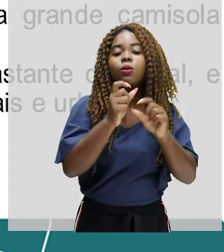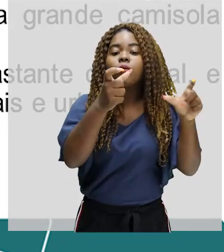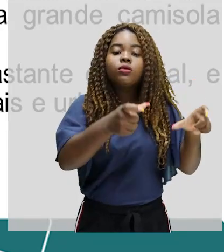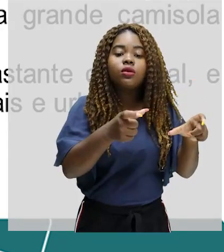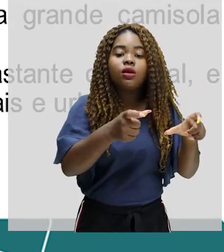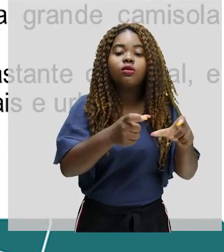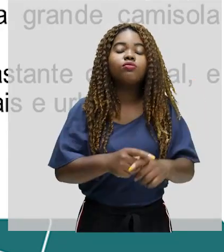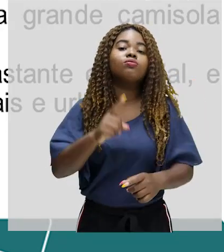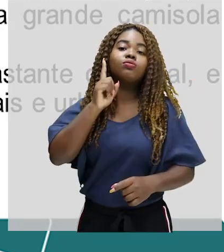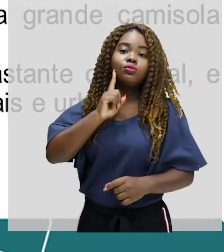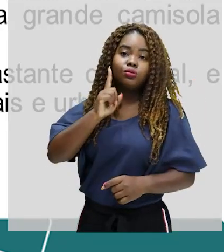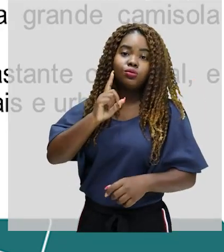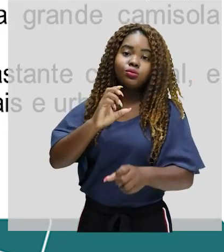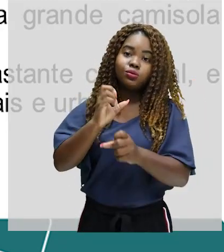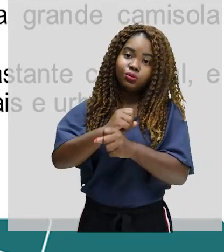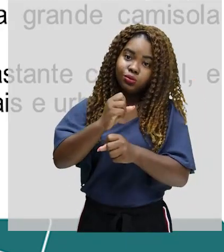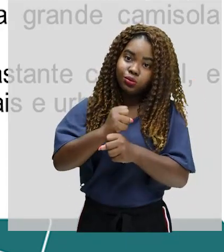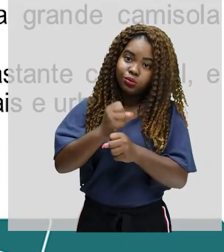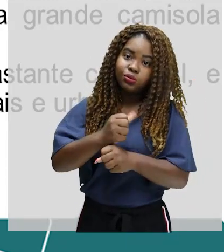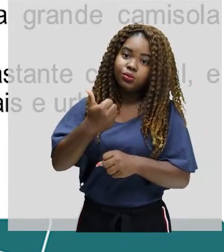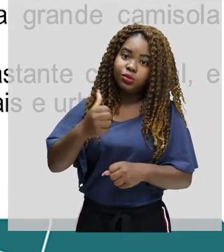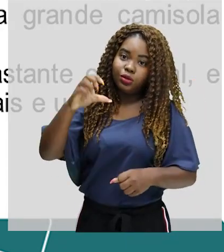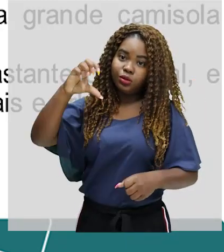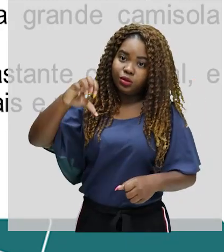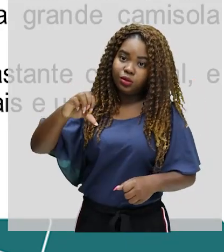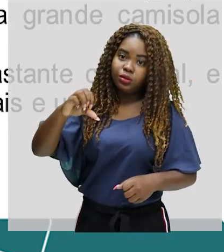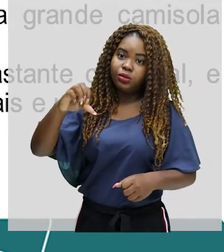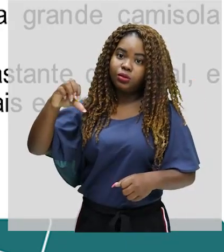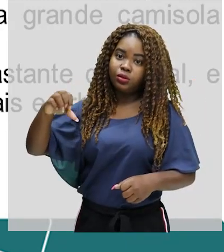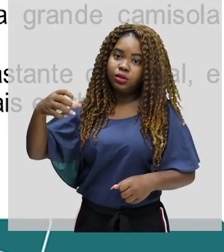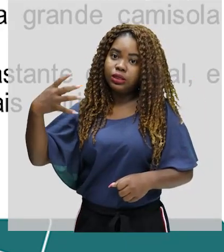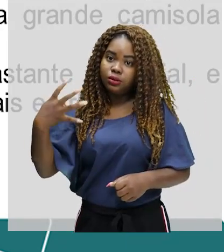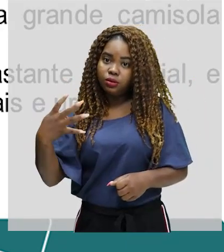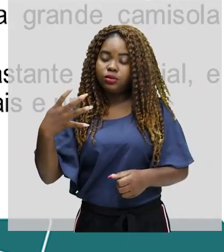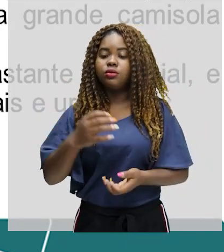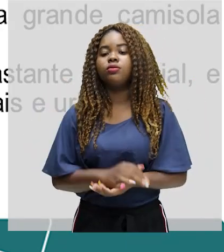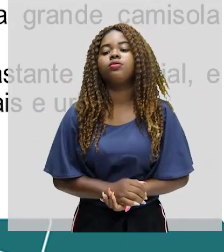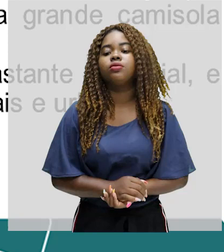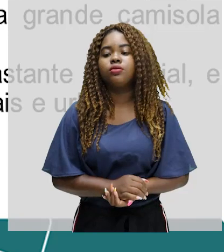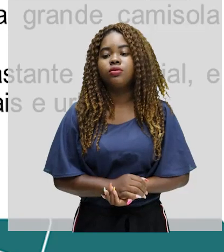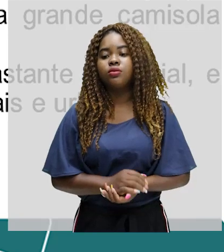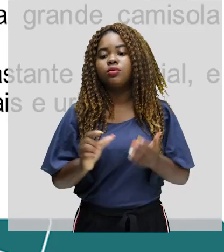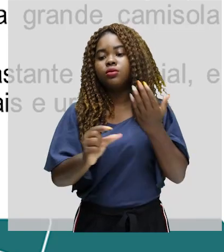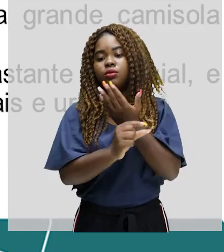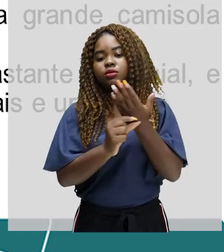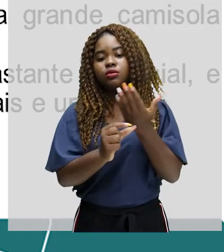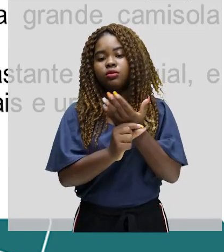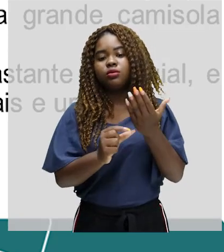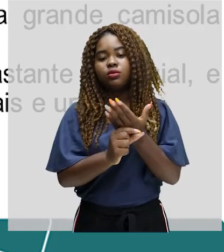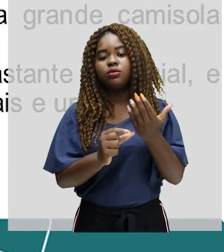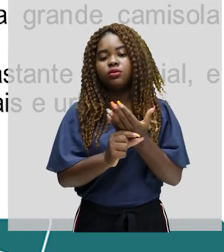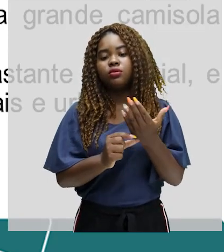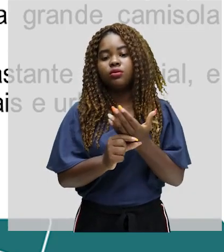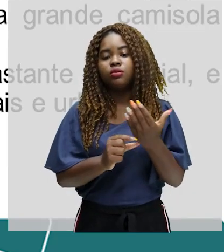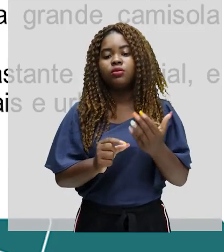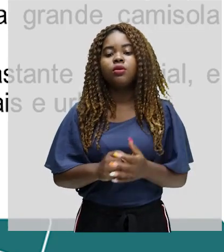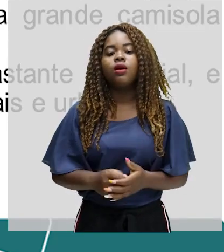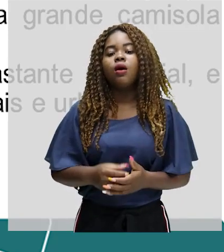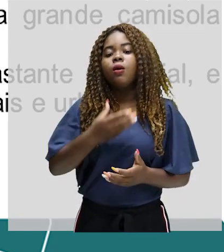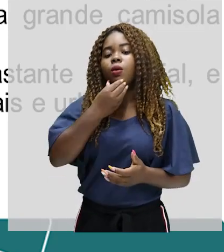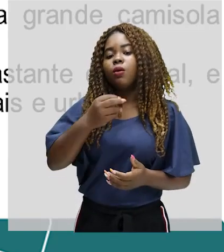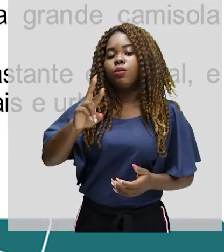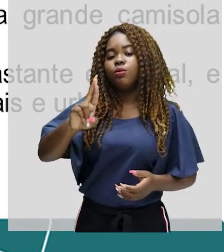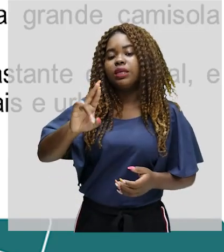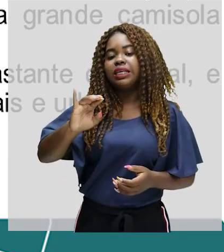em uma revista chamada Truth. A autoria é do americano Richard. Meses mais tarde, o jornal New York World